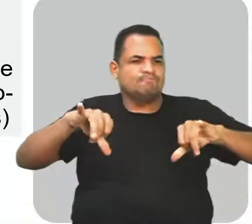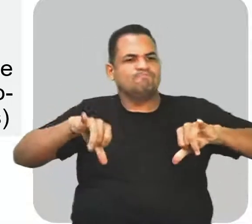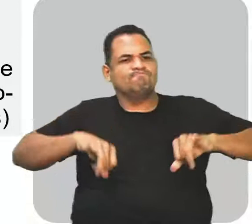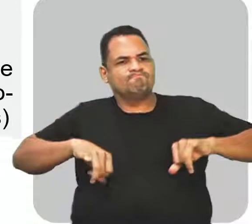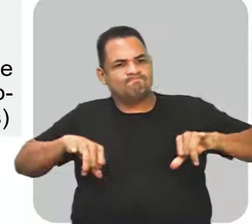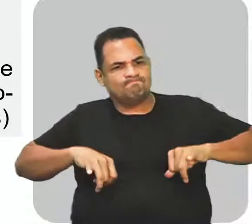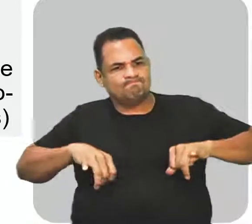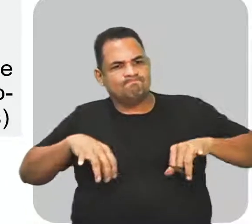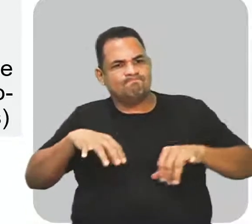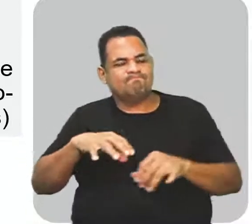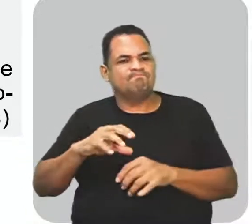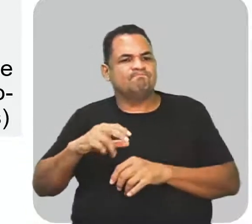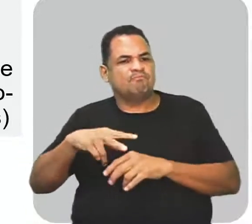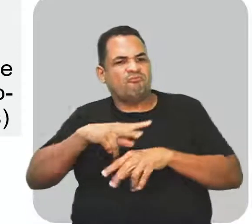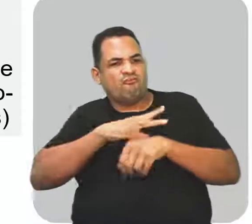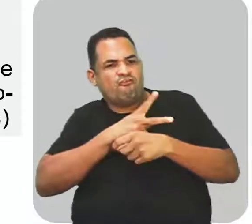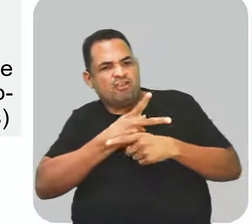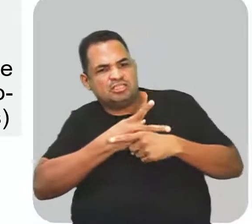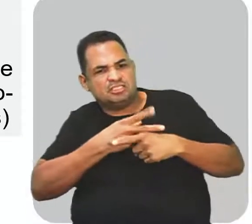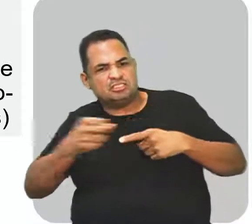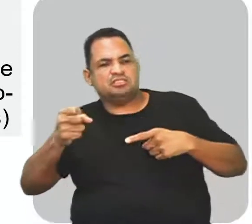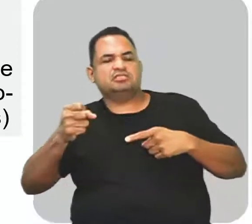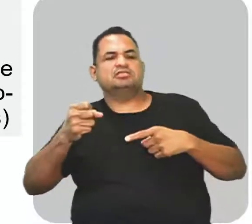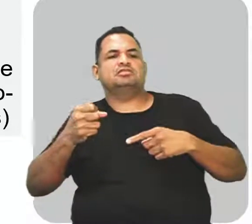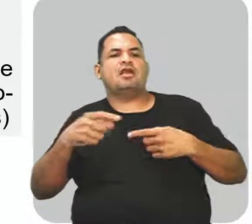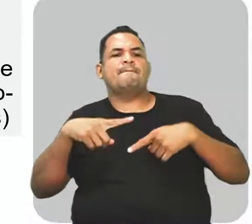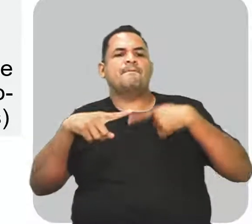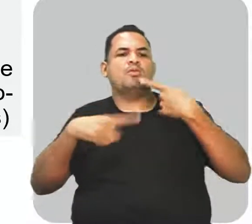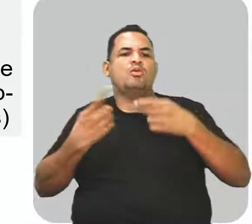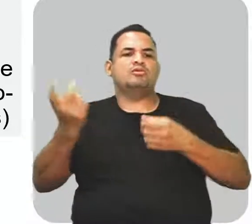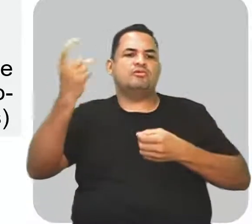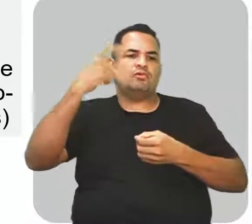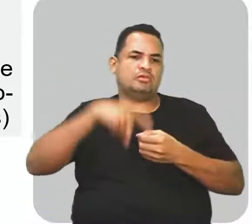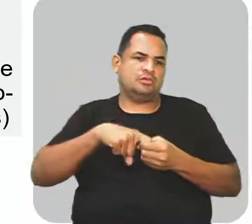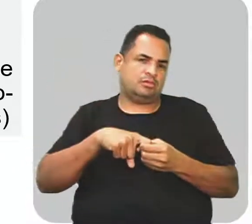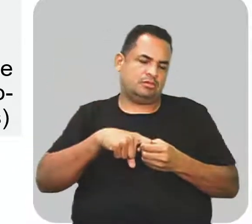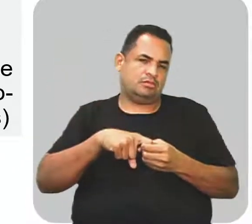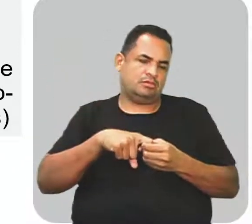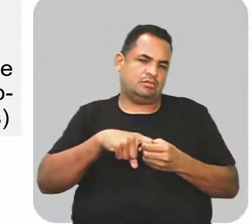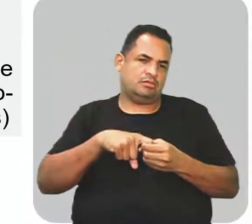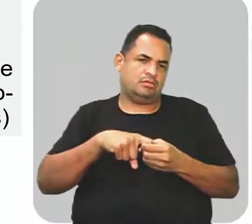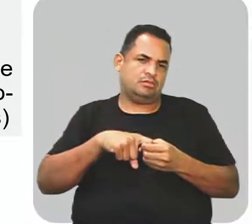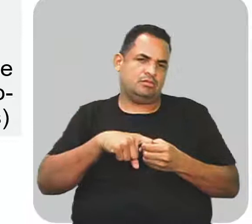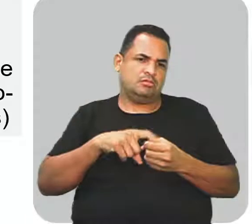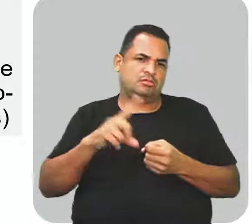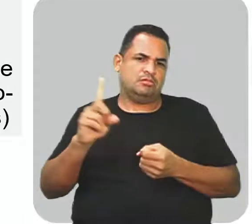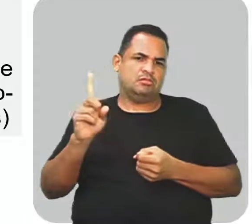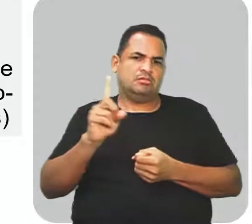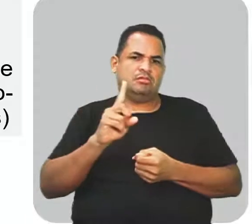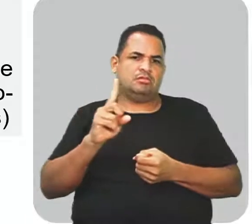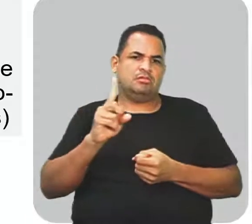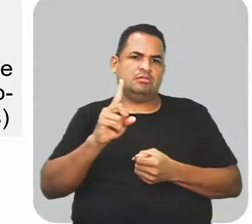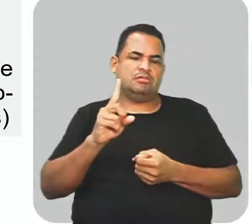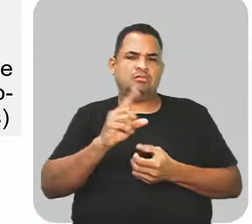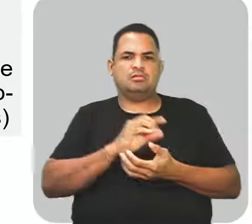sofrer, e vencer, e voltar. Não está presente